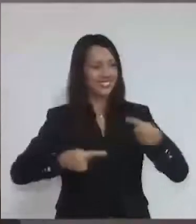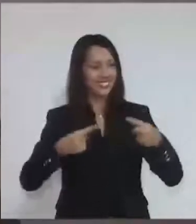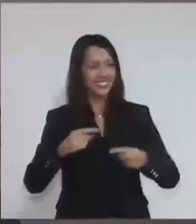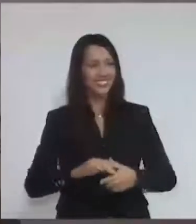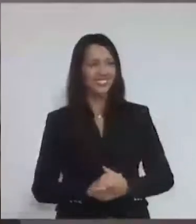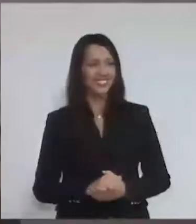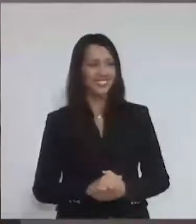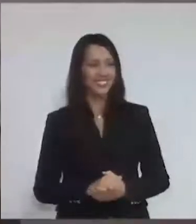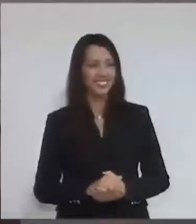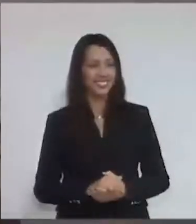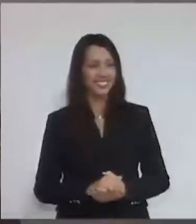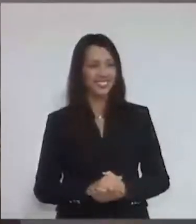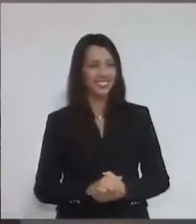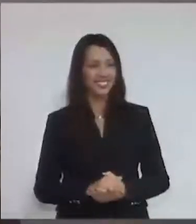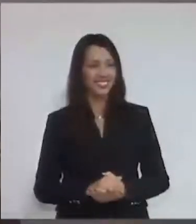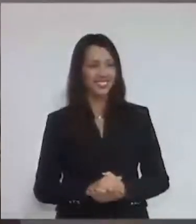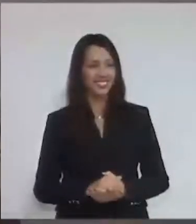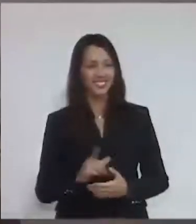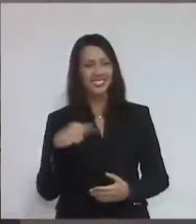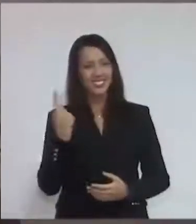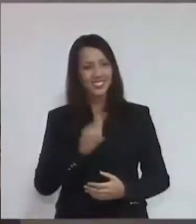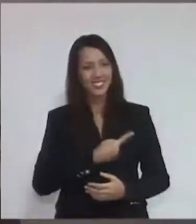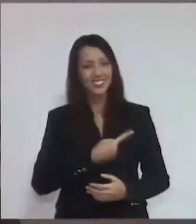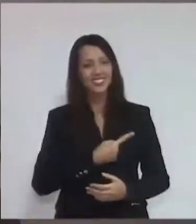Nós fizemos uma moção